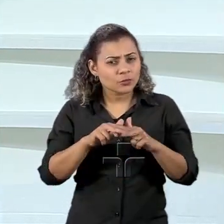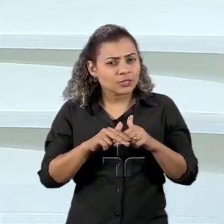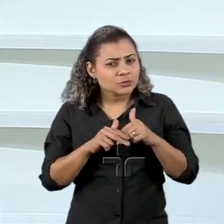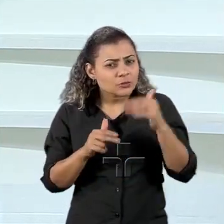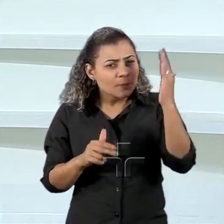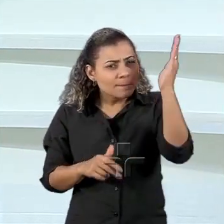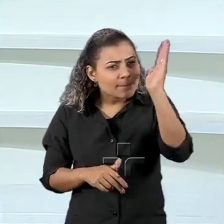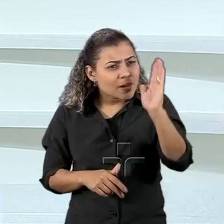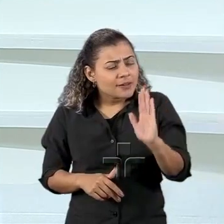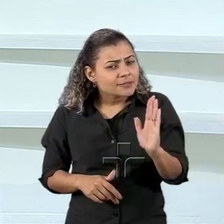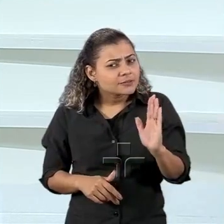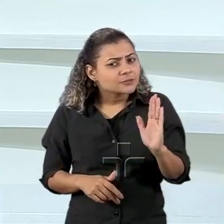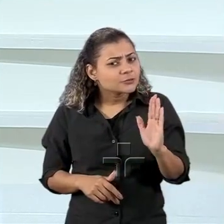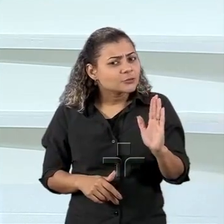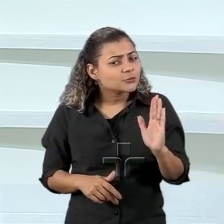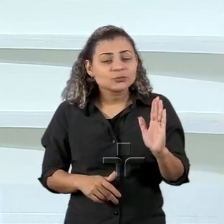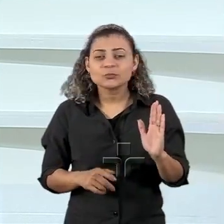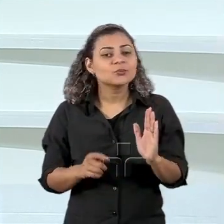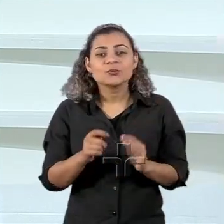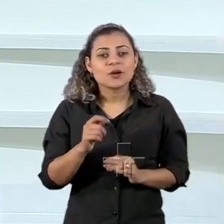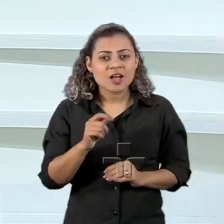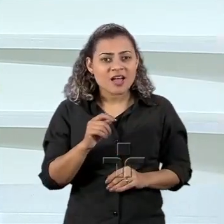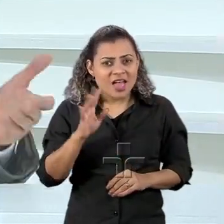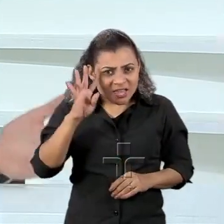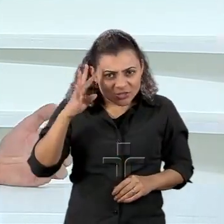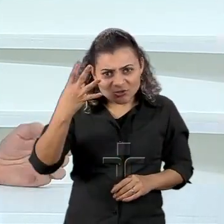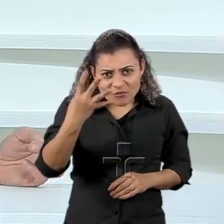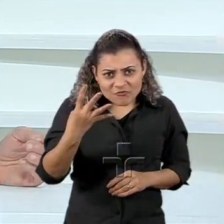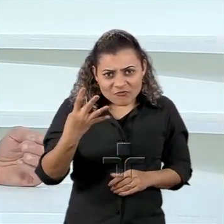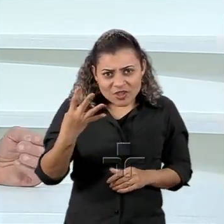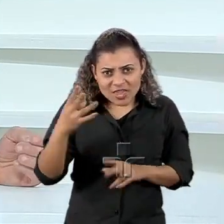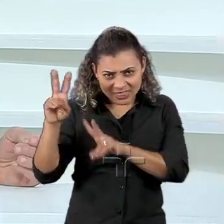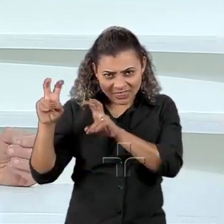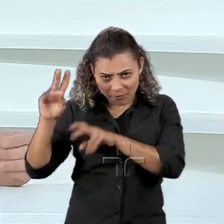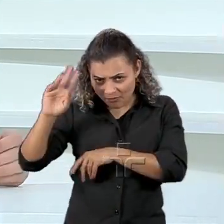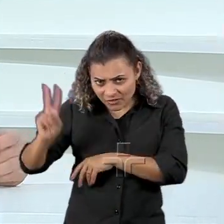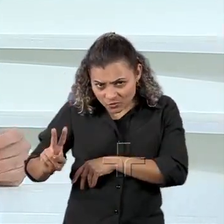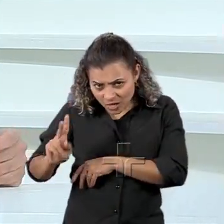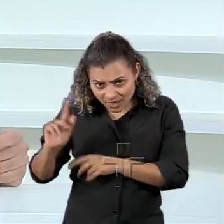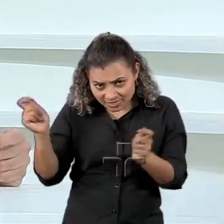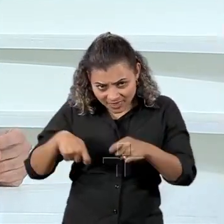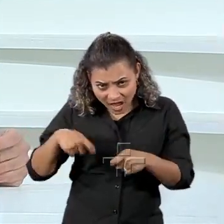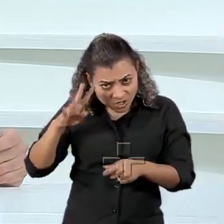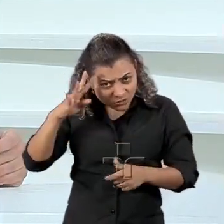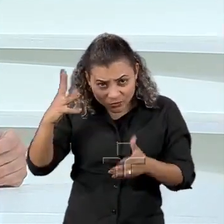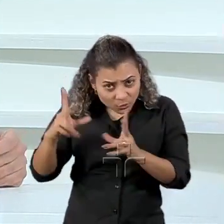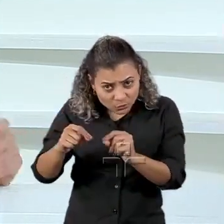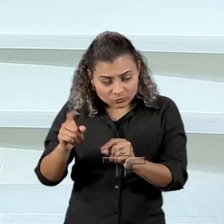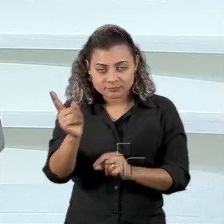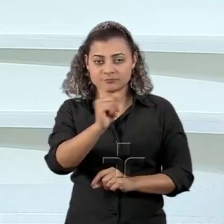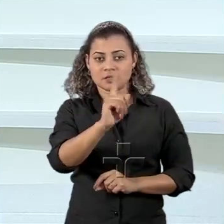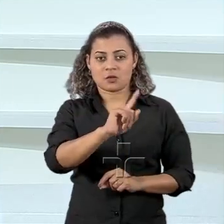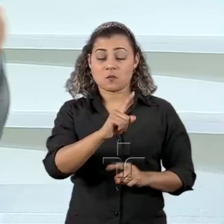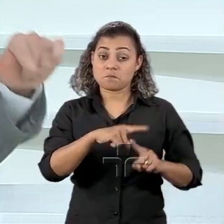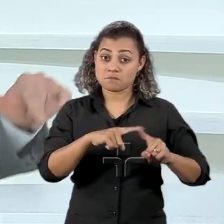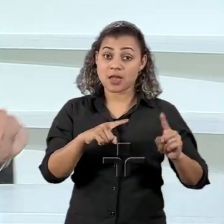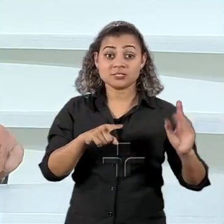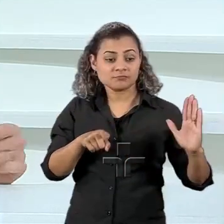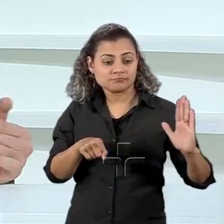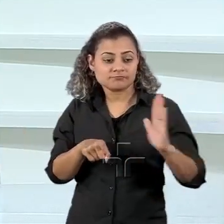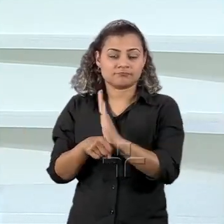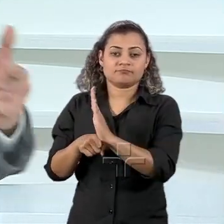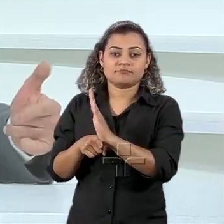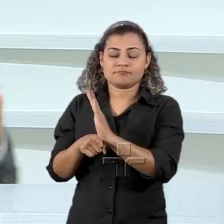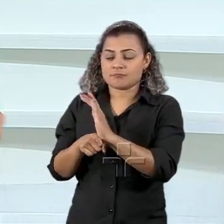talvez o Brasil não tem condições de resolver o tema venezuelano mas o Brasil deveria atuar na consertação